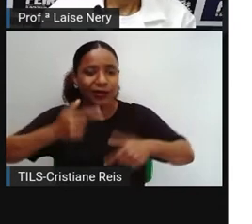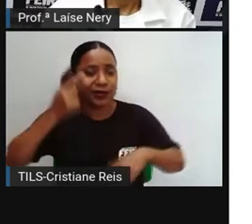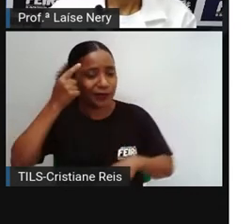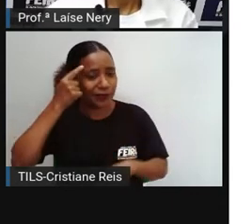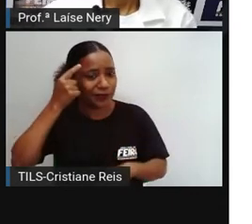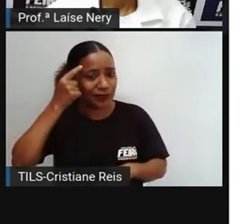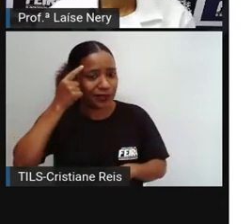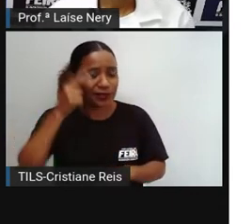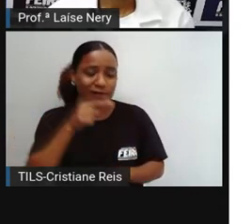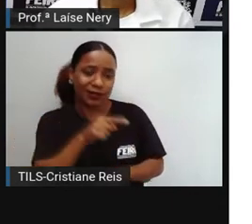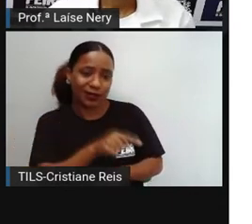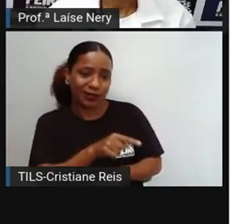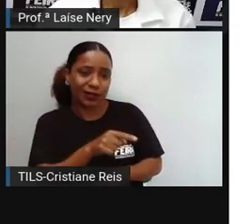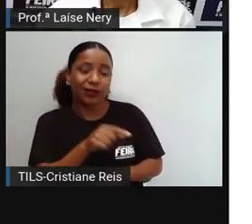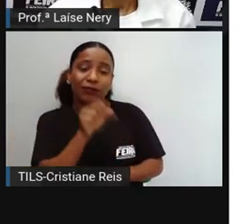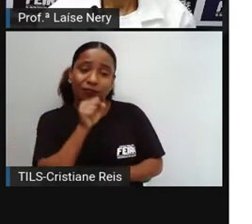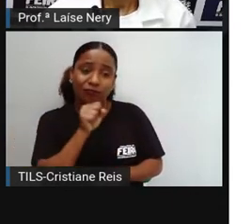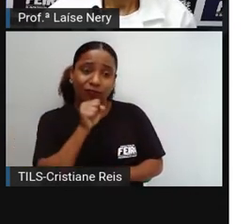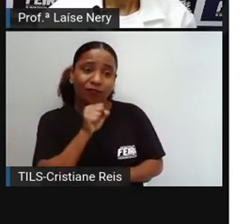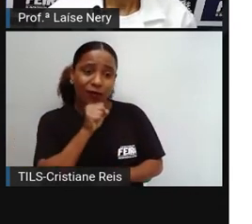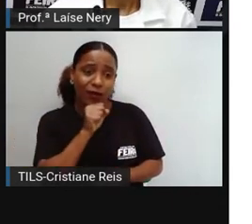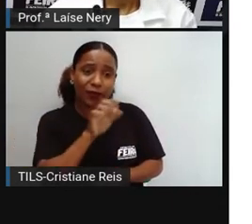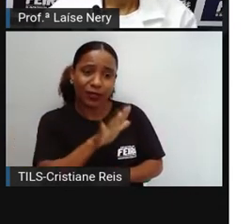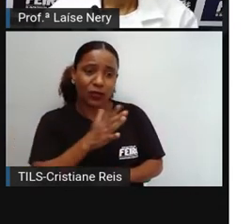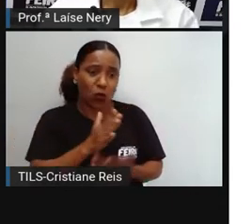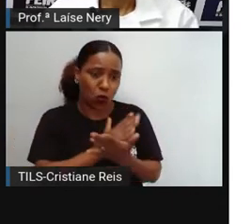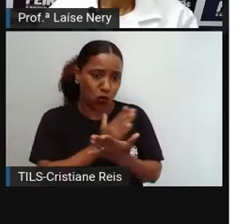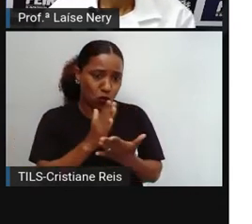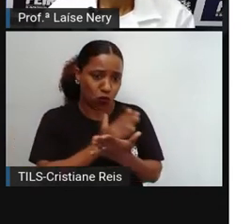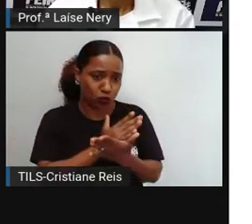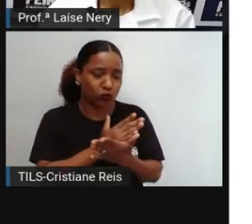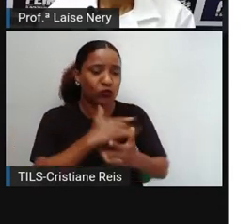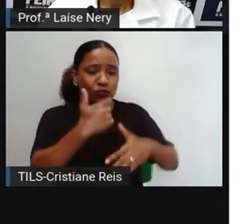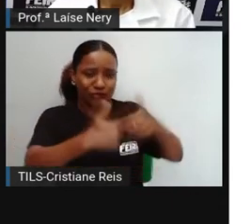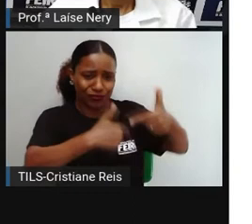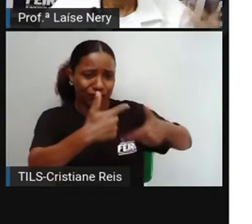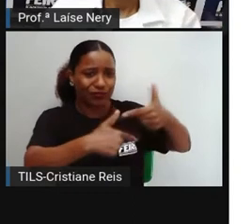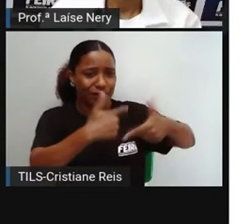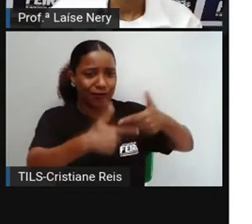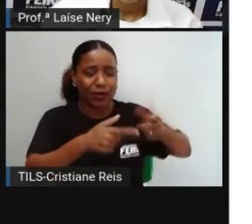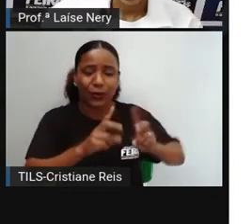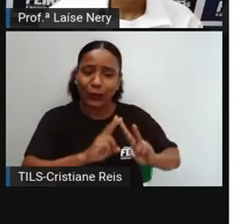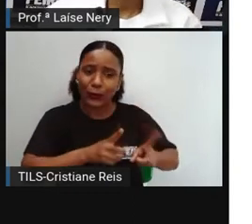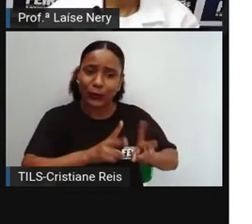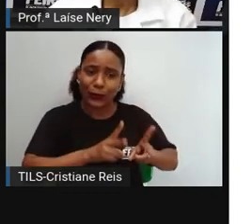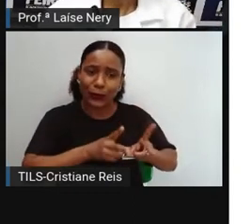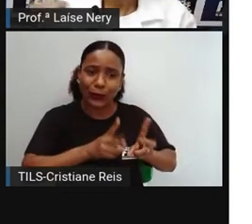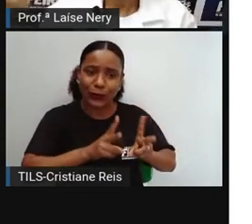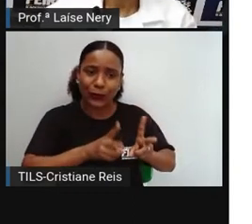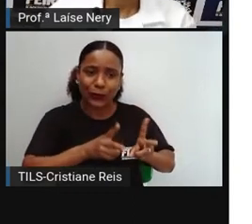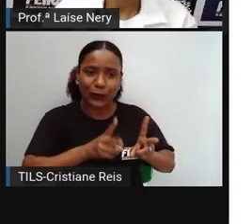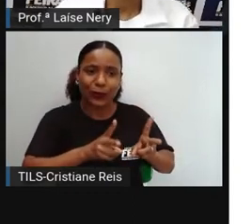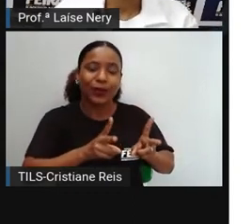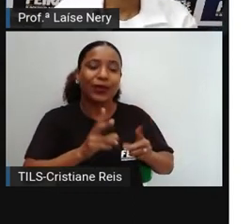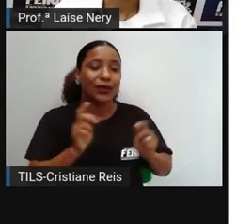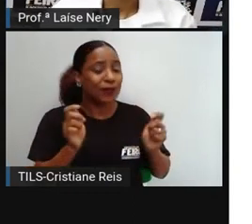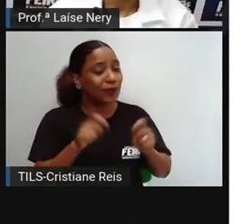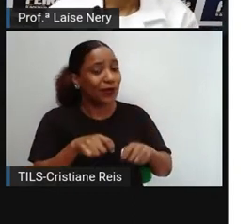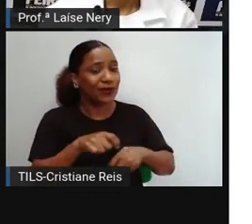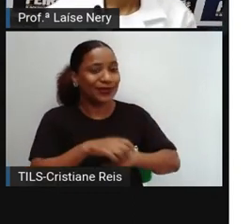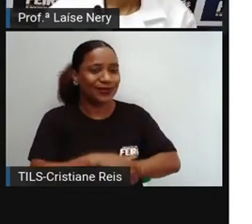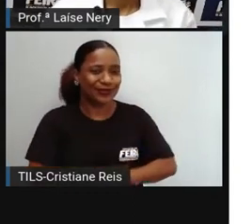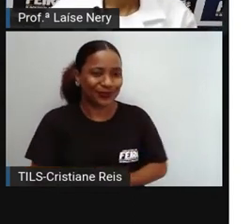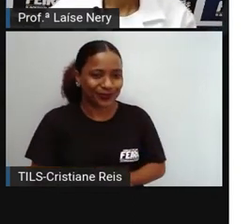não esteja nessa fase. Mesmo que o idoso queira trabalhar, continuar ativo,